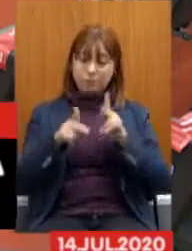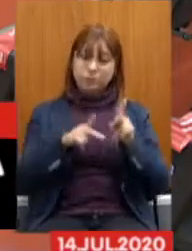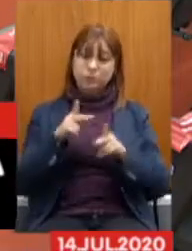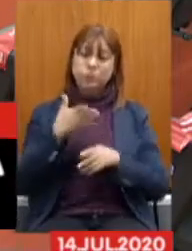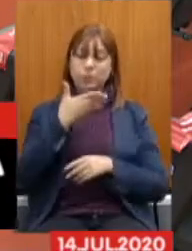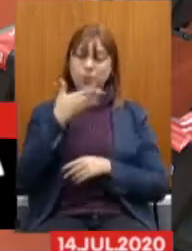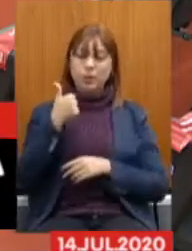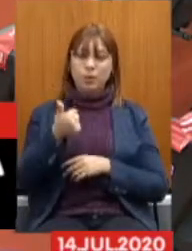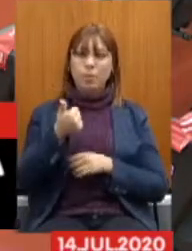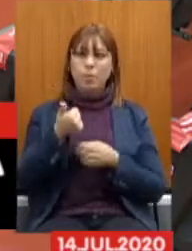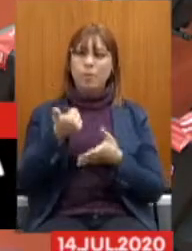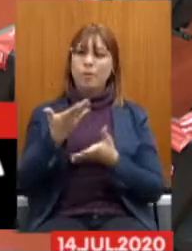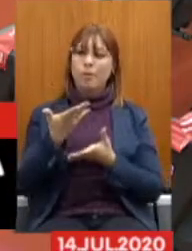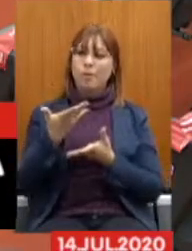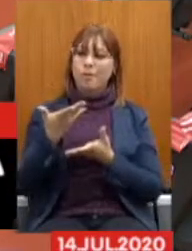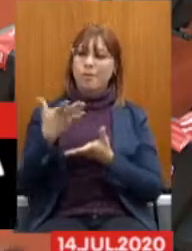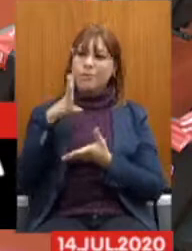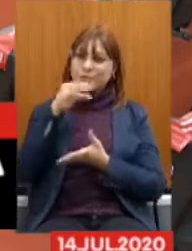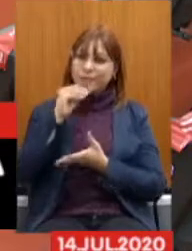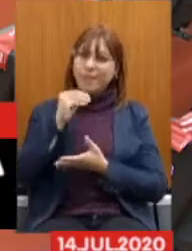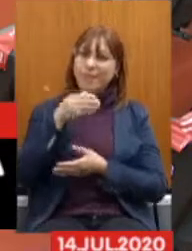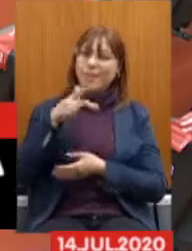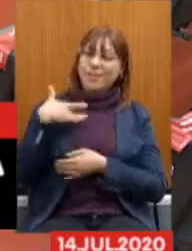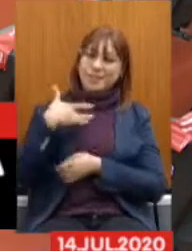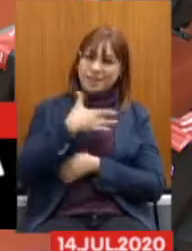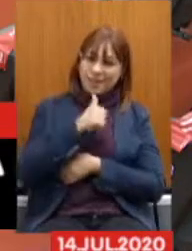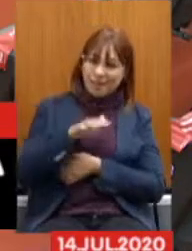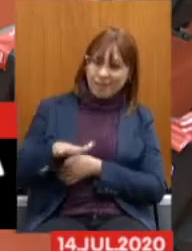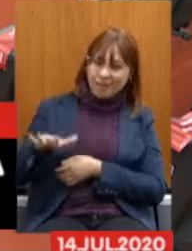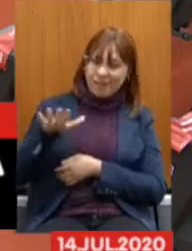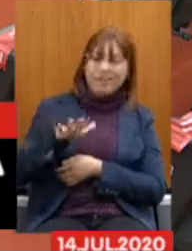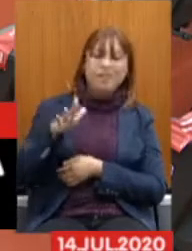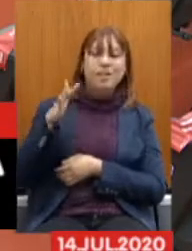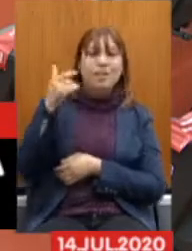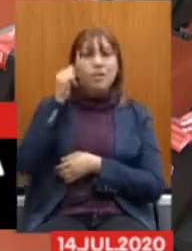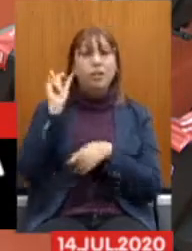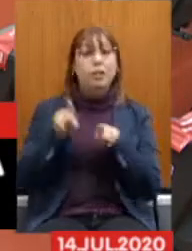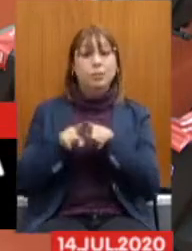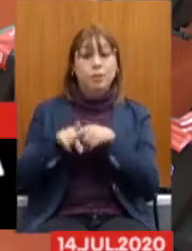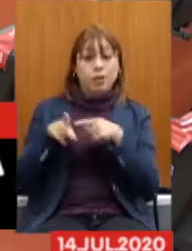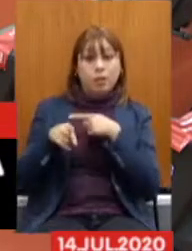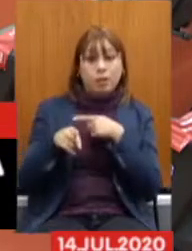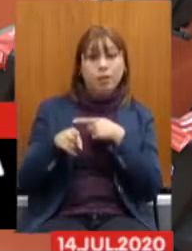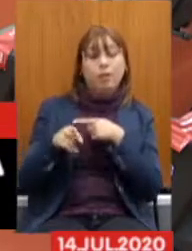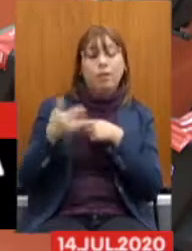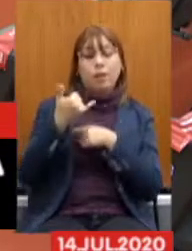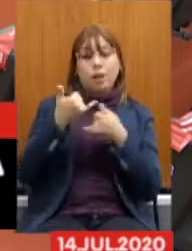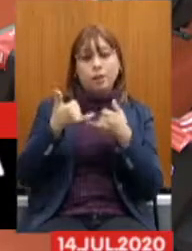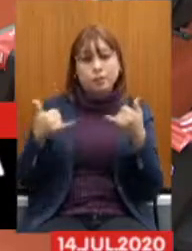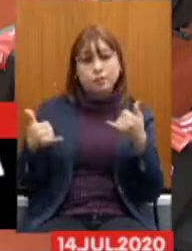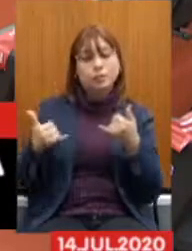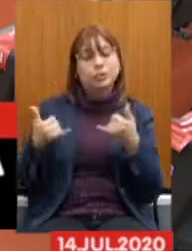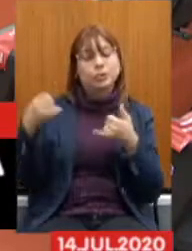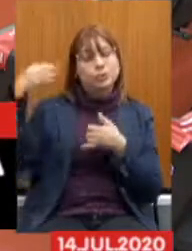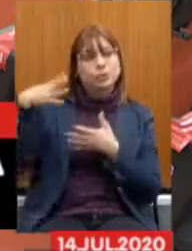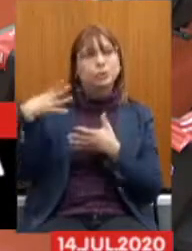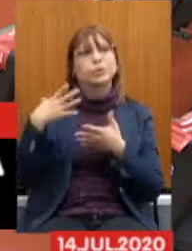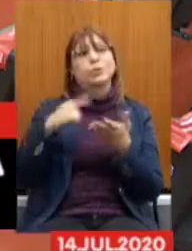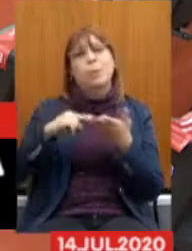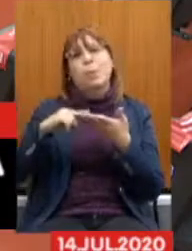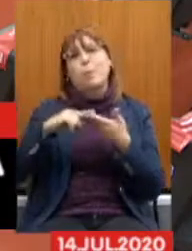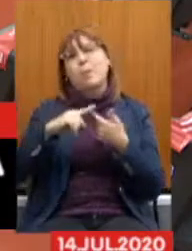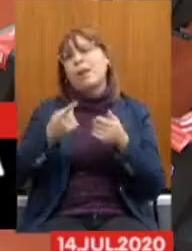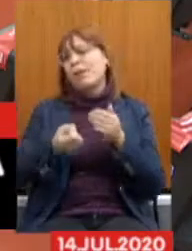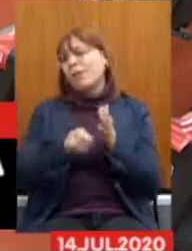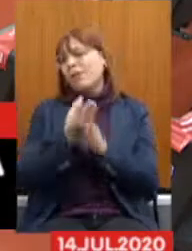da saúde, não permitiu o corte de energia elétrica de minha autoria também, a prensão de veículos de minha autoria. Então, são vários os